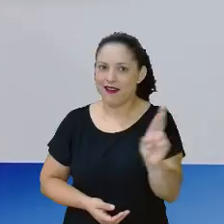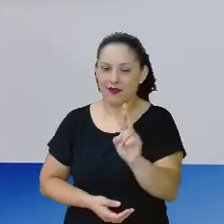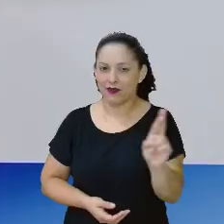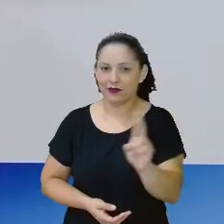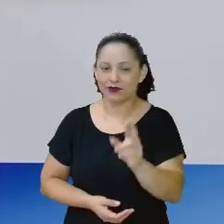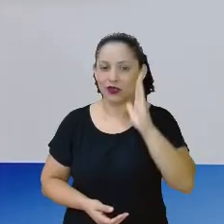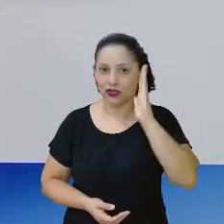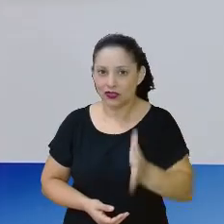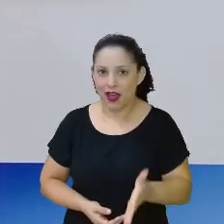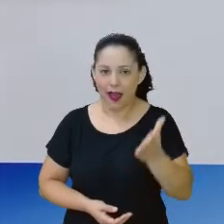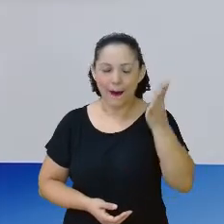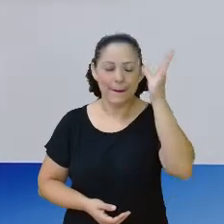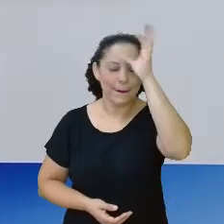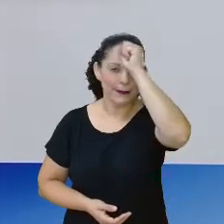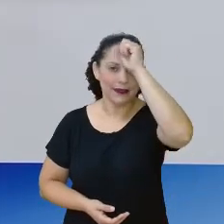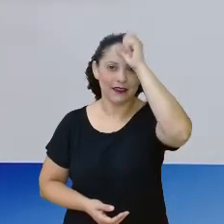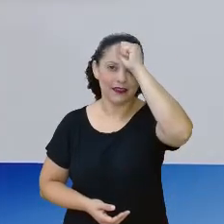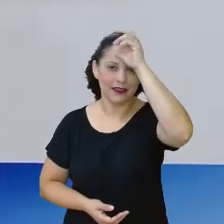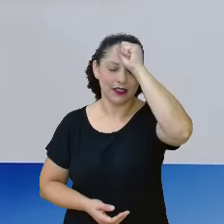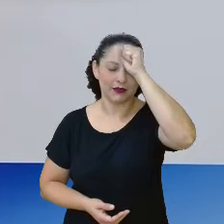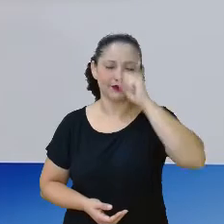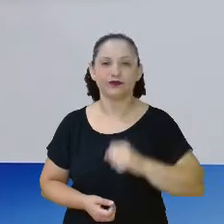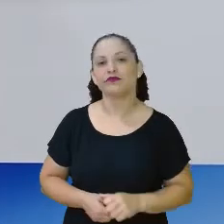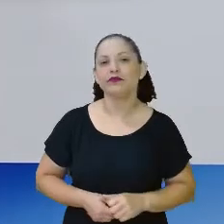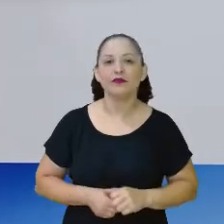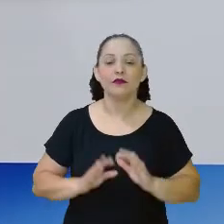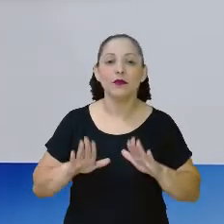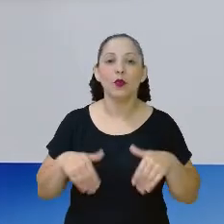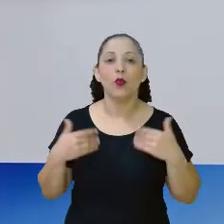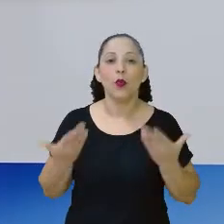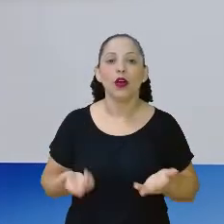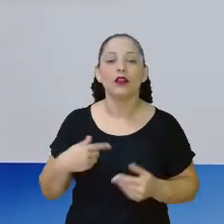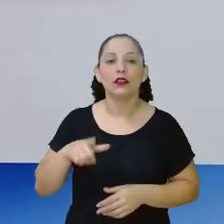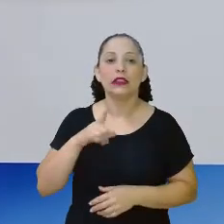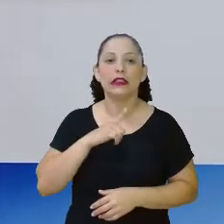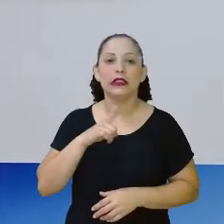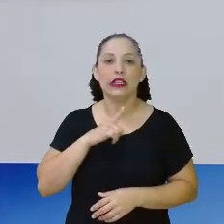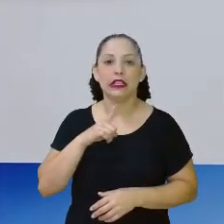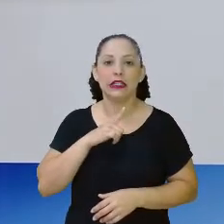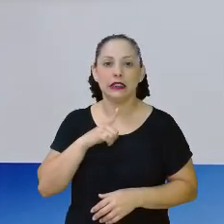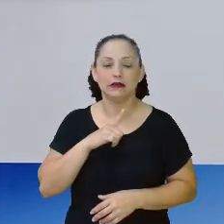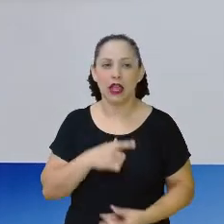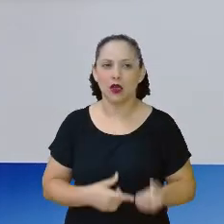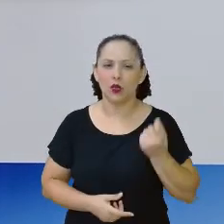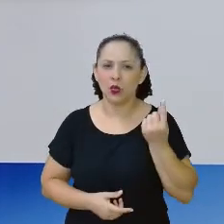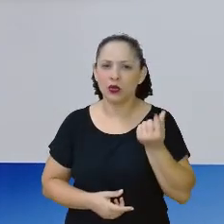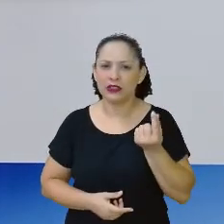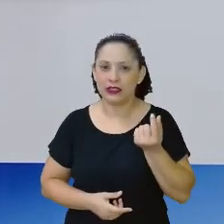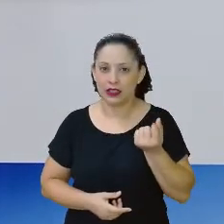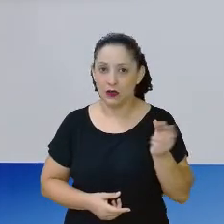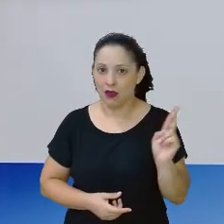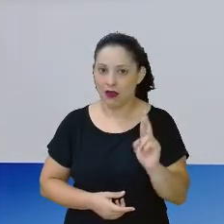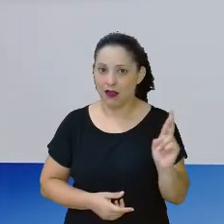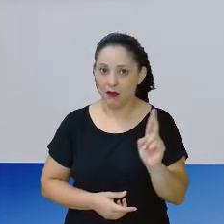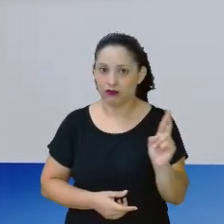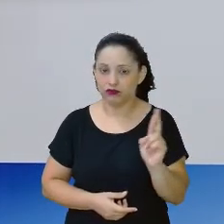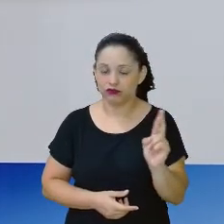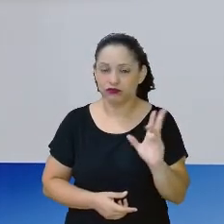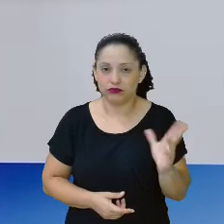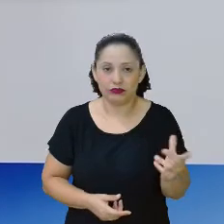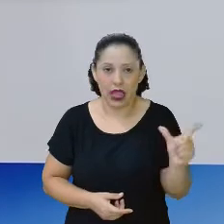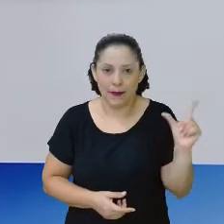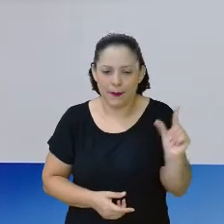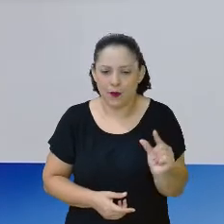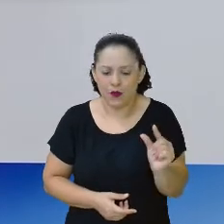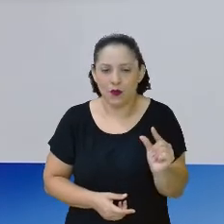já aprenderam que quando a gente tem uma parte do dinheiro, do real, por exemplo, menor que